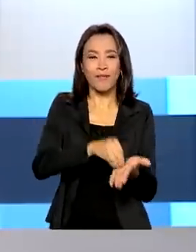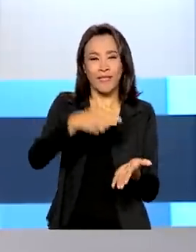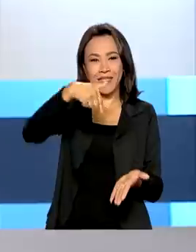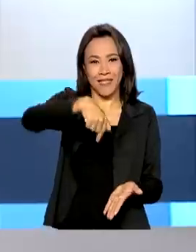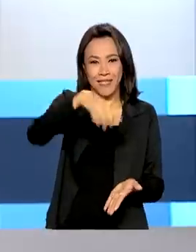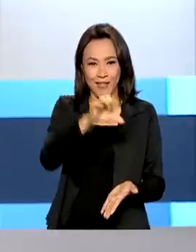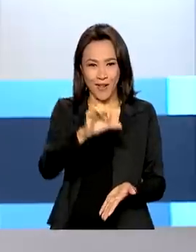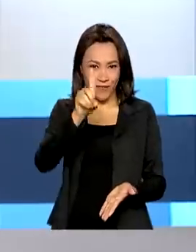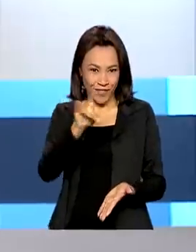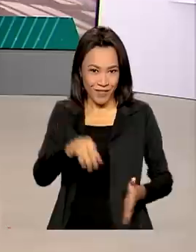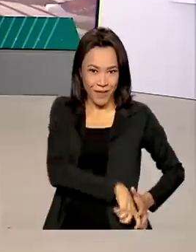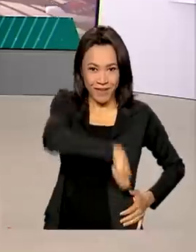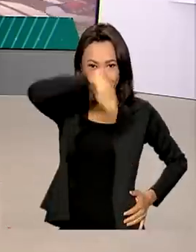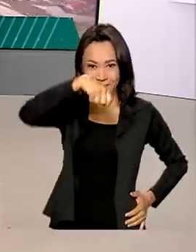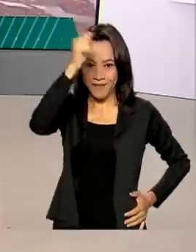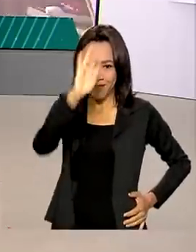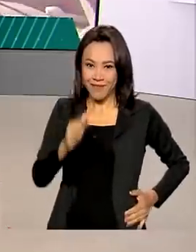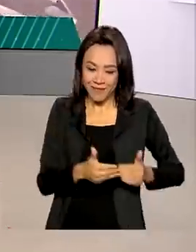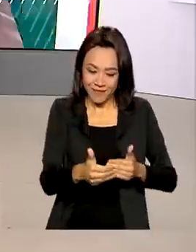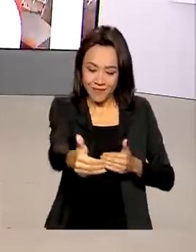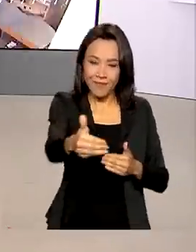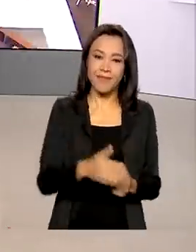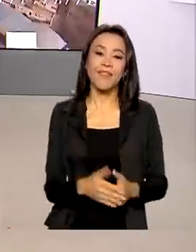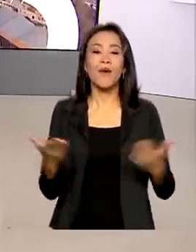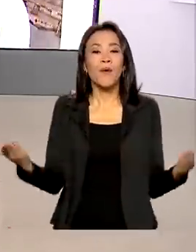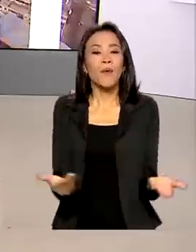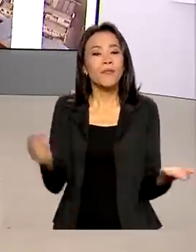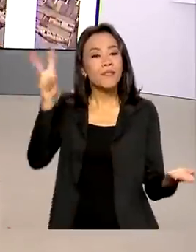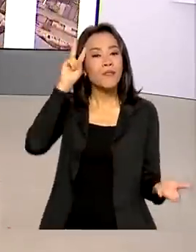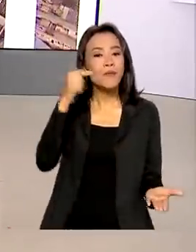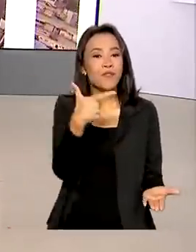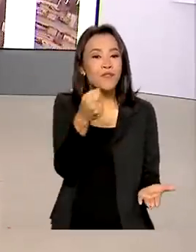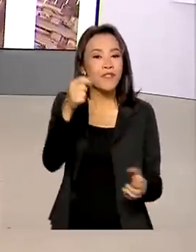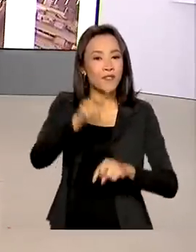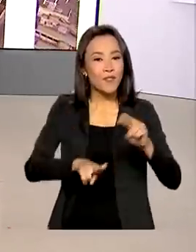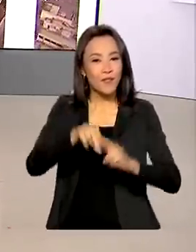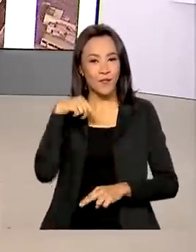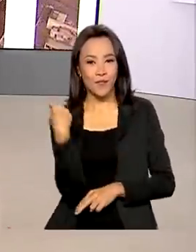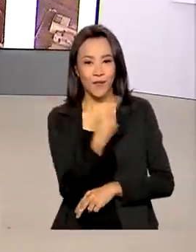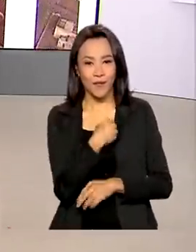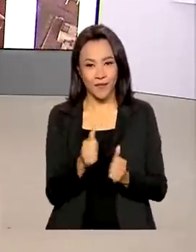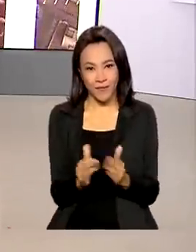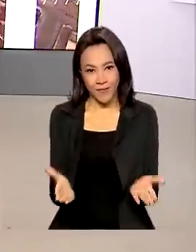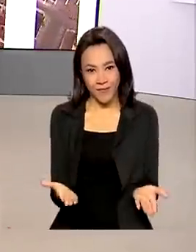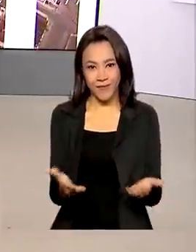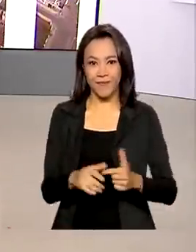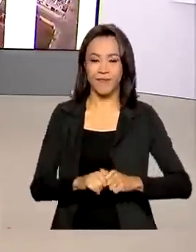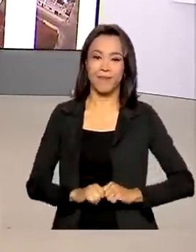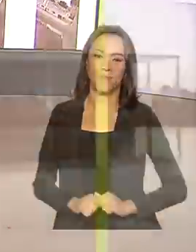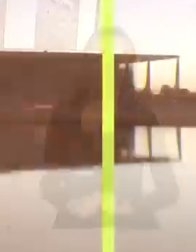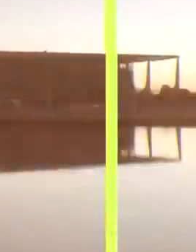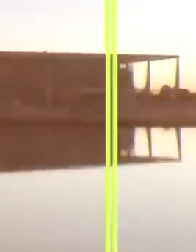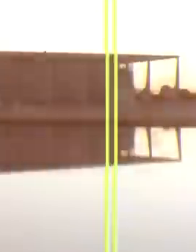Independência do Brasil. Segunda-feira, 20 de junho, o Brasil em dia já está no ar.